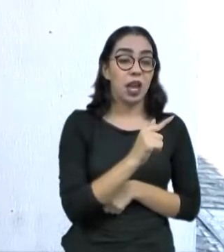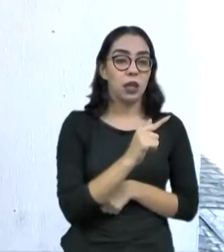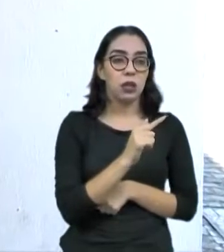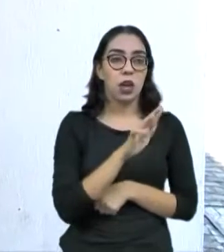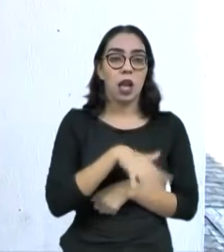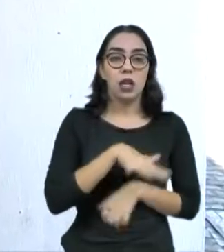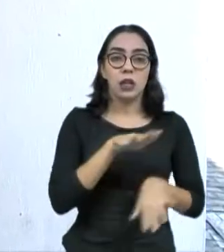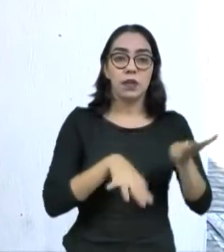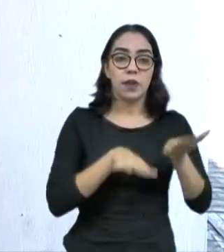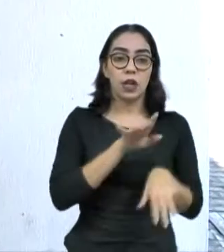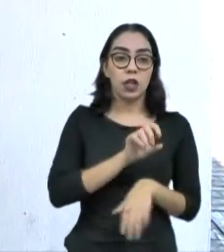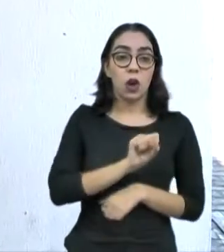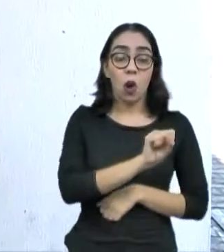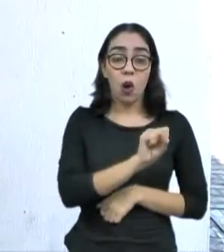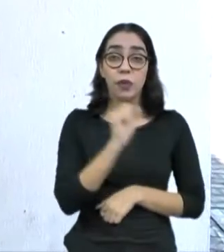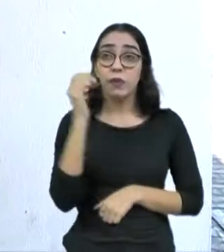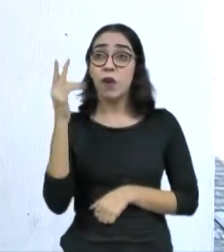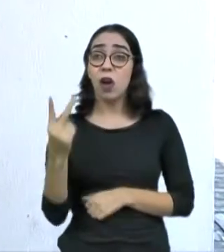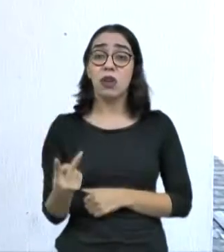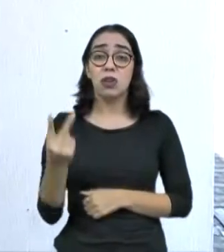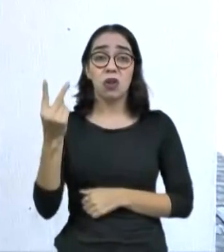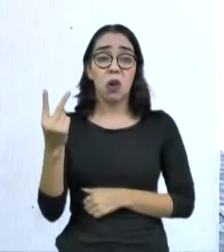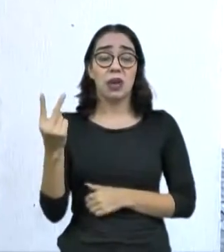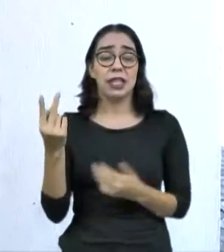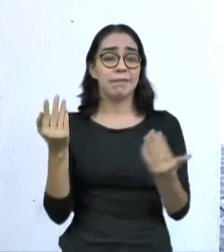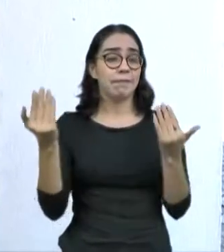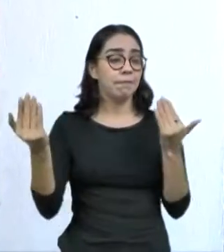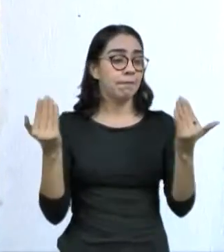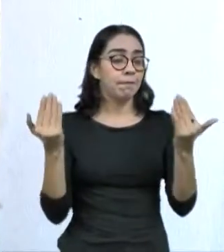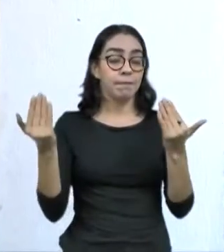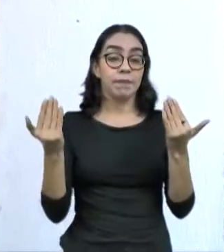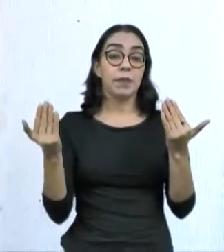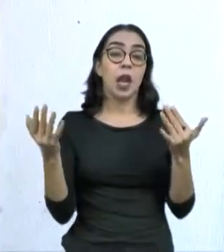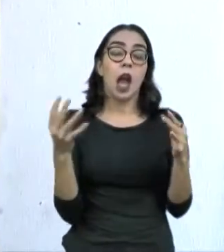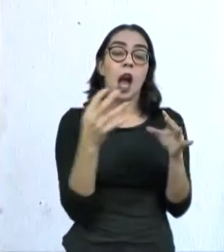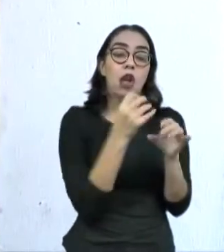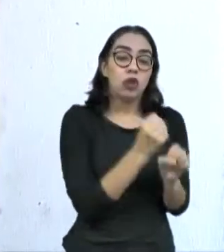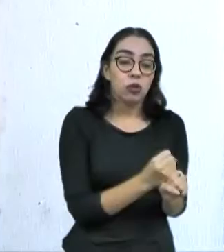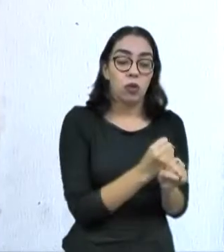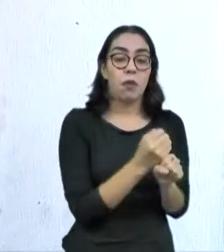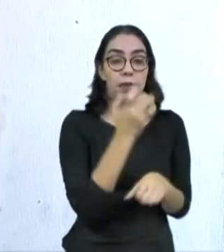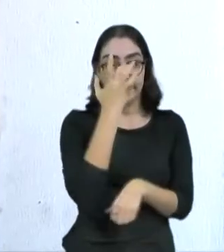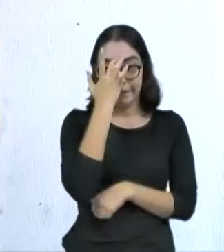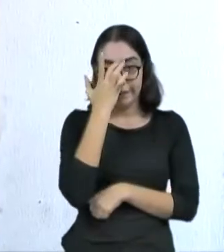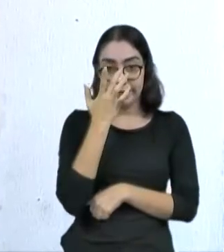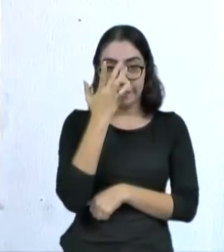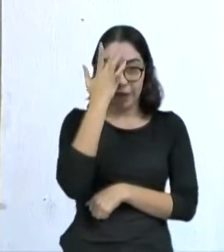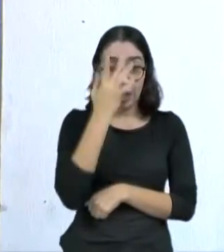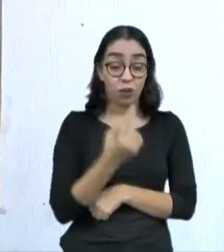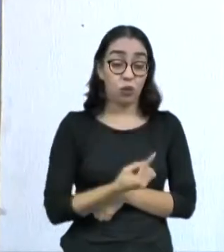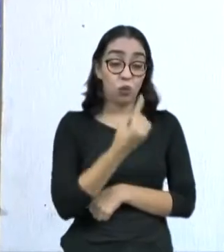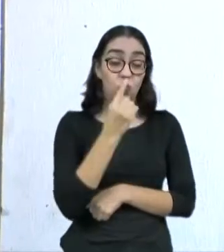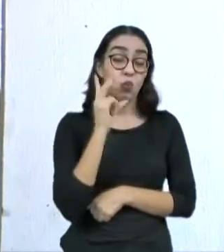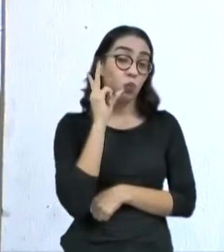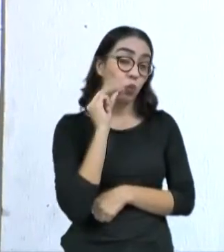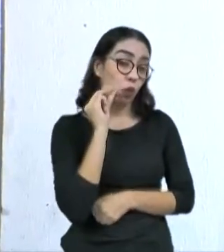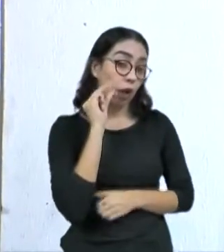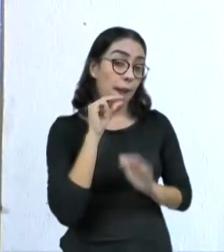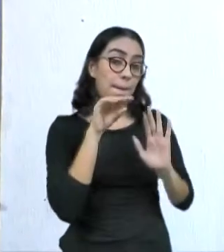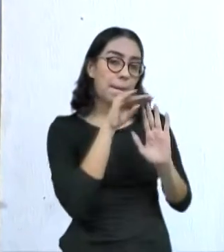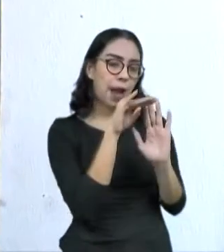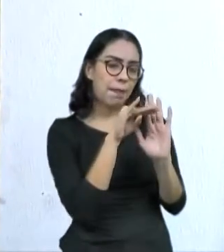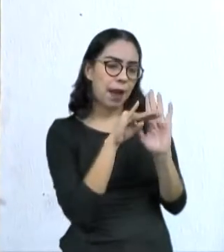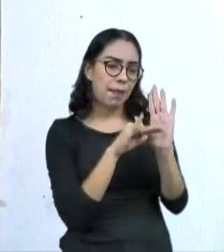centralizado no aparelho celular, o realmente unifica o local de conferência desses documentos